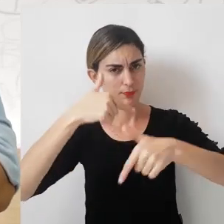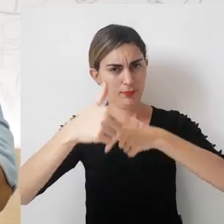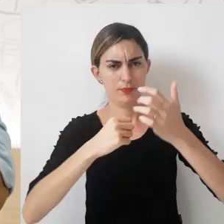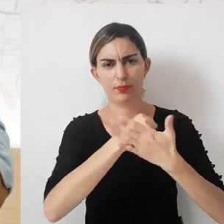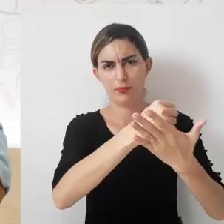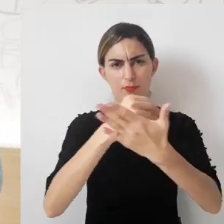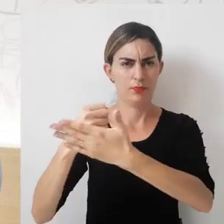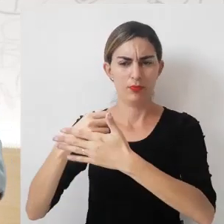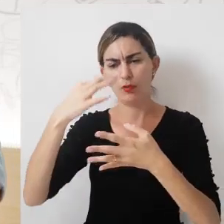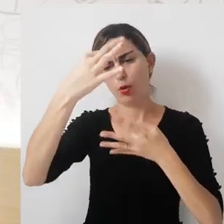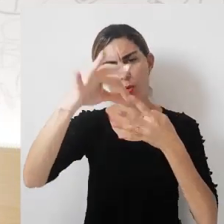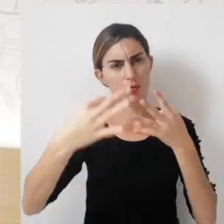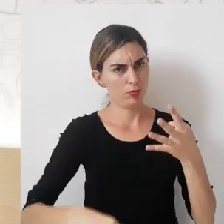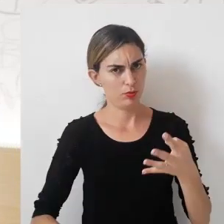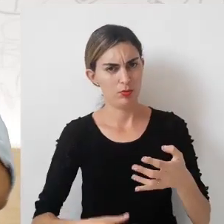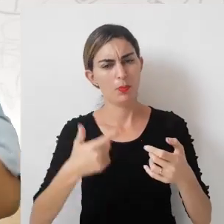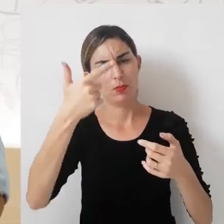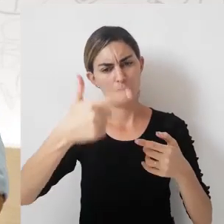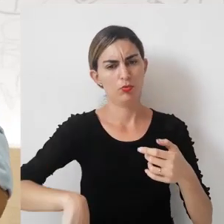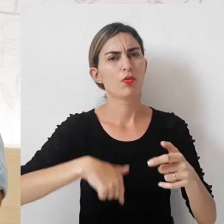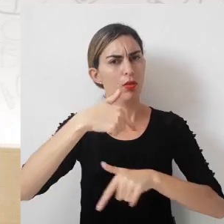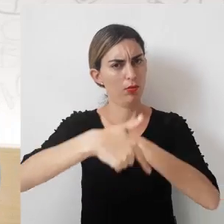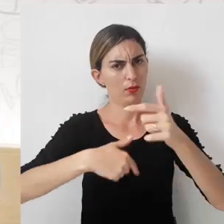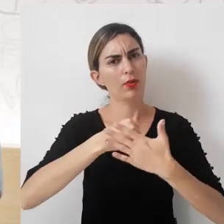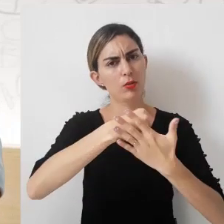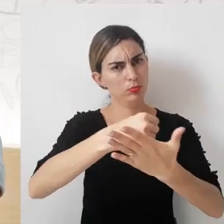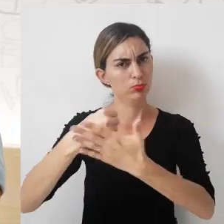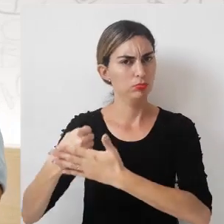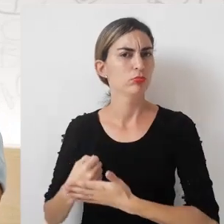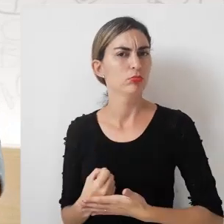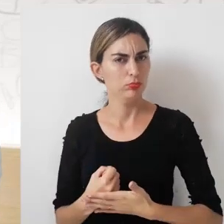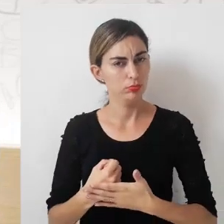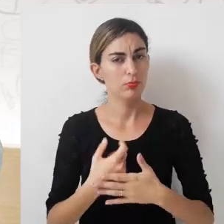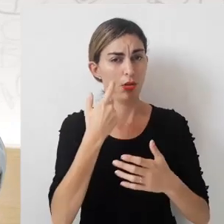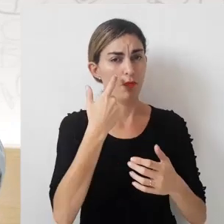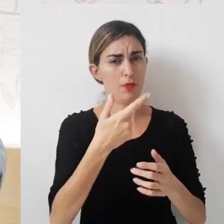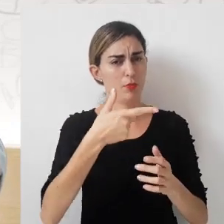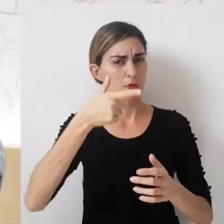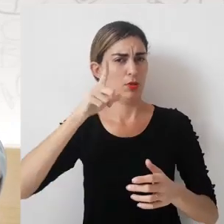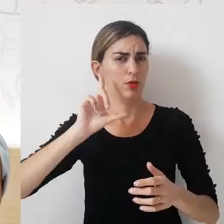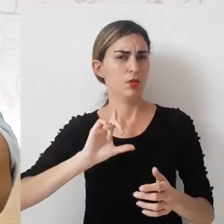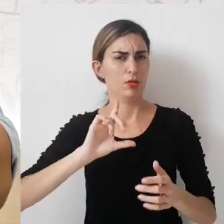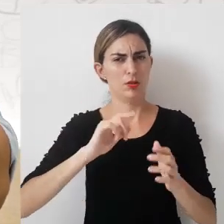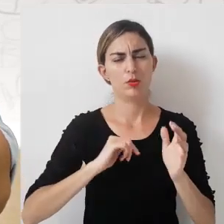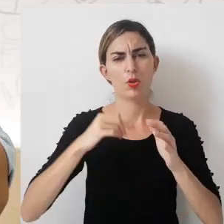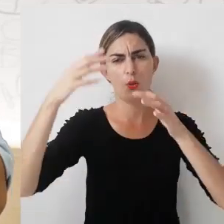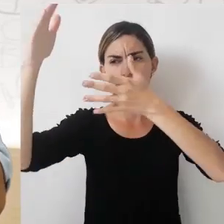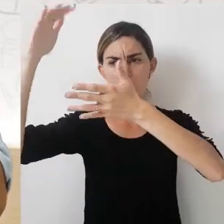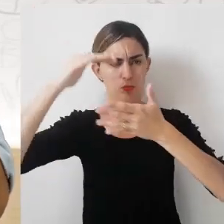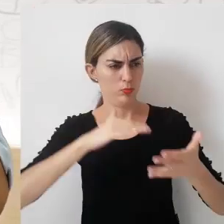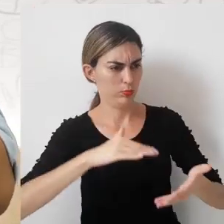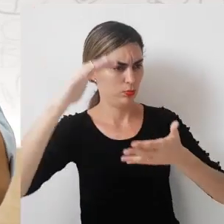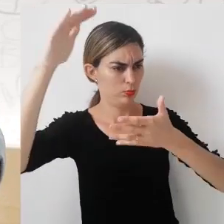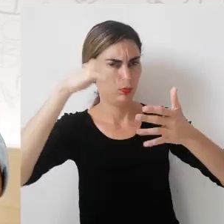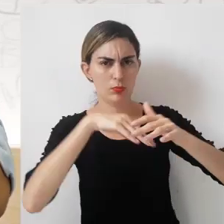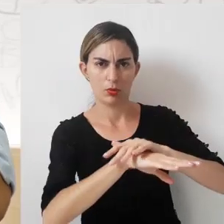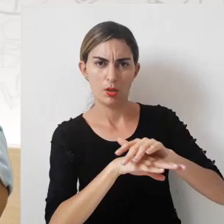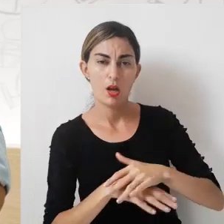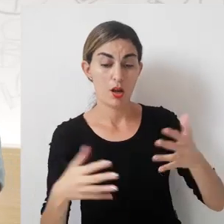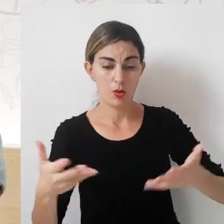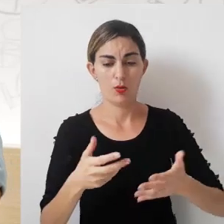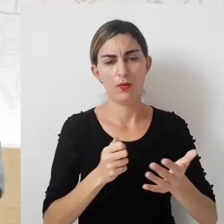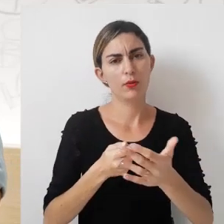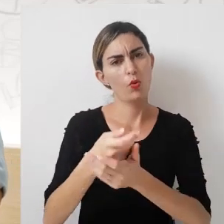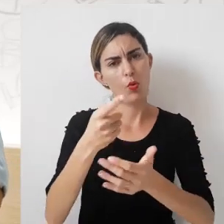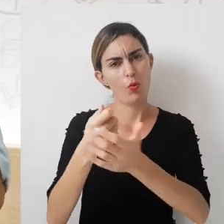atividades de apoio da logística. Essa é mais uma atividade de apoio. Vimos anteriormente a parte de armazenamento e agora a